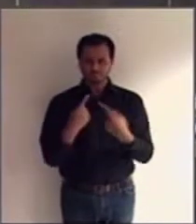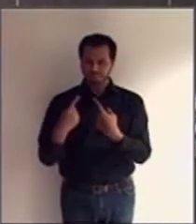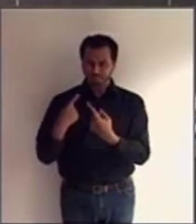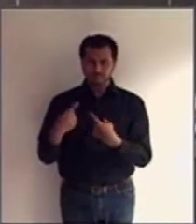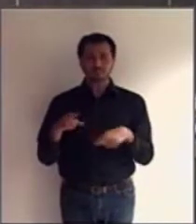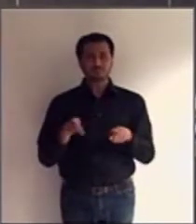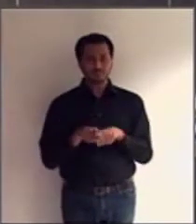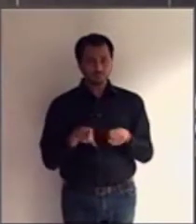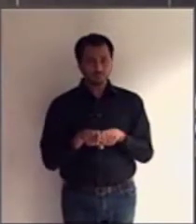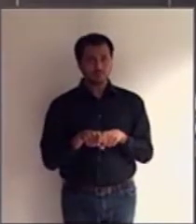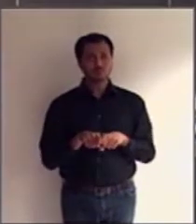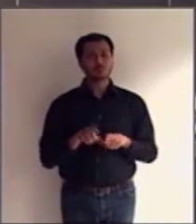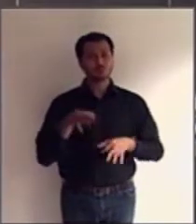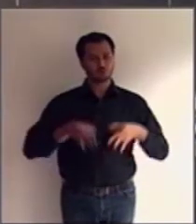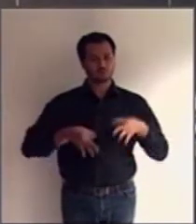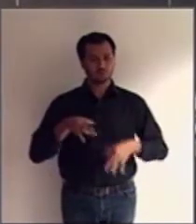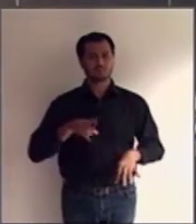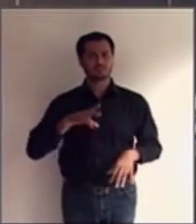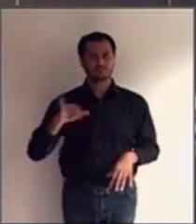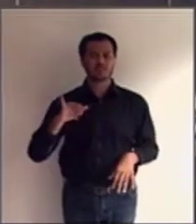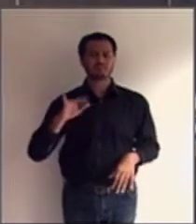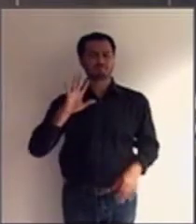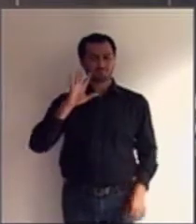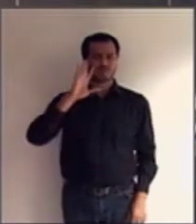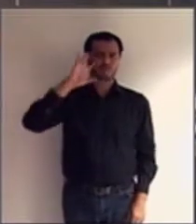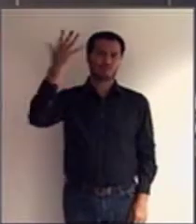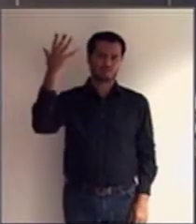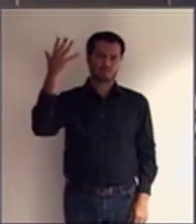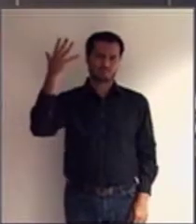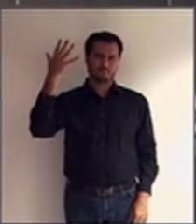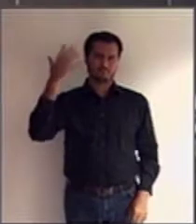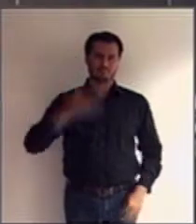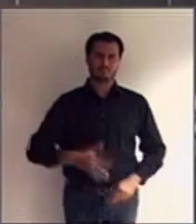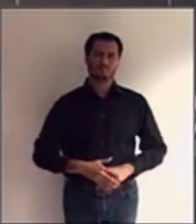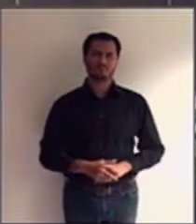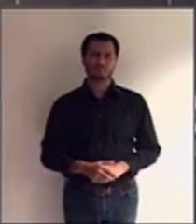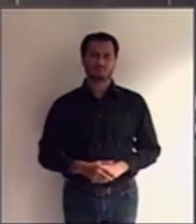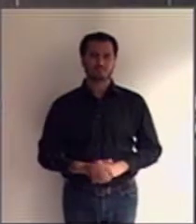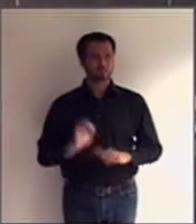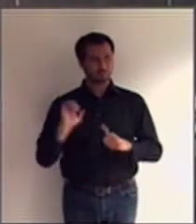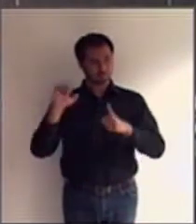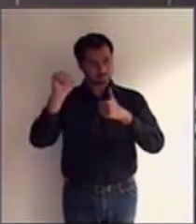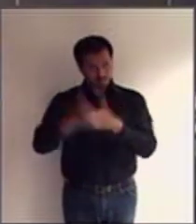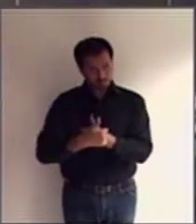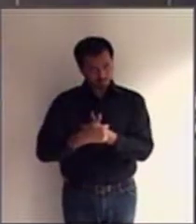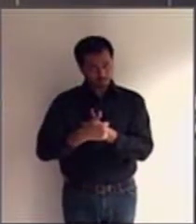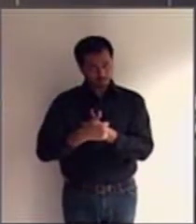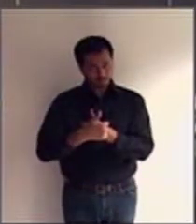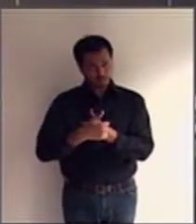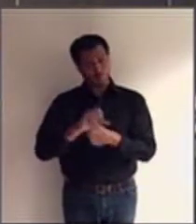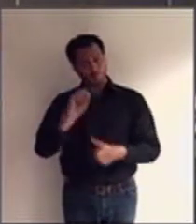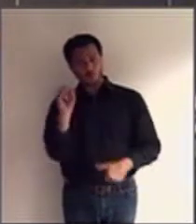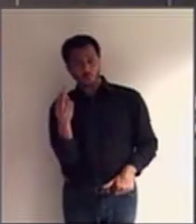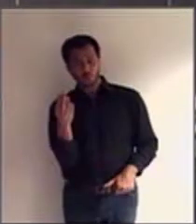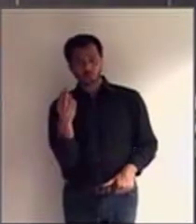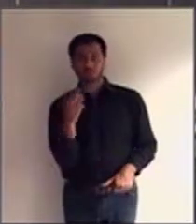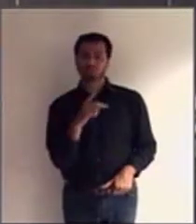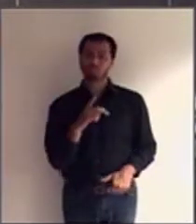audiência, o juiz deve proferir a sua sentença de interdição, se for o caso, ou,